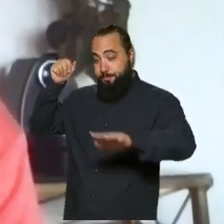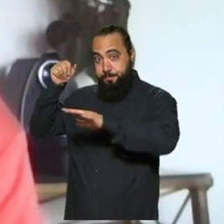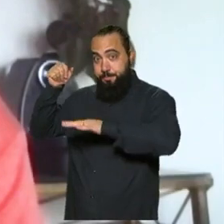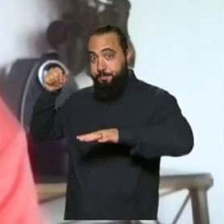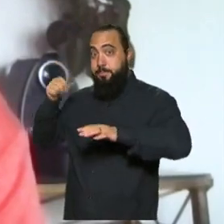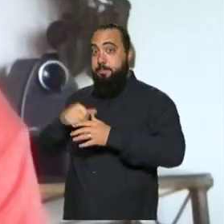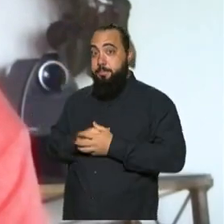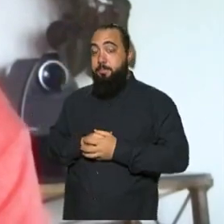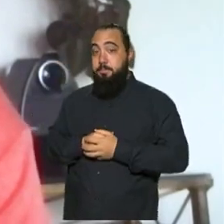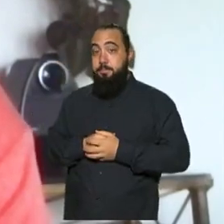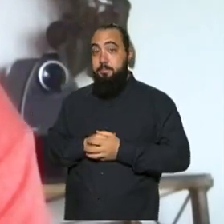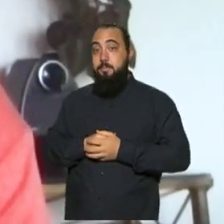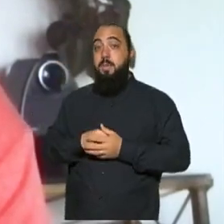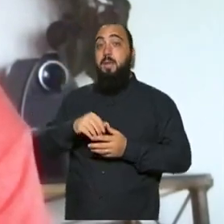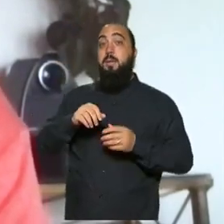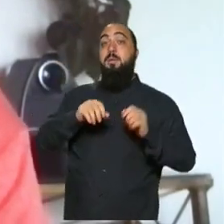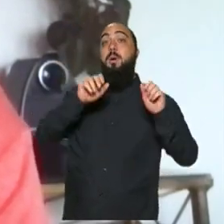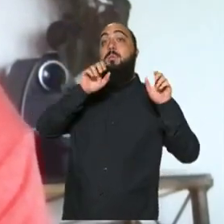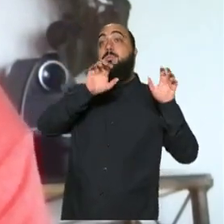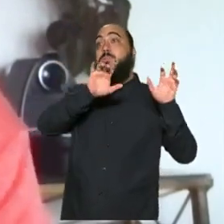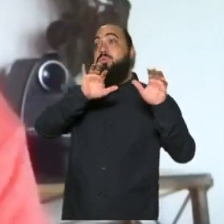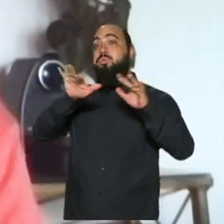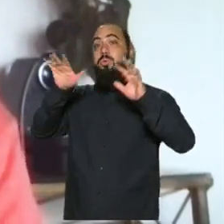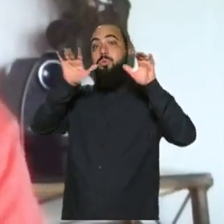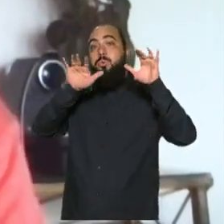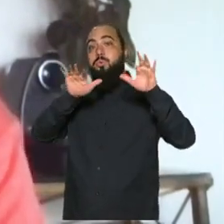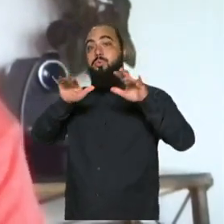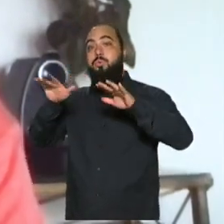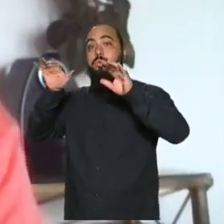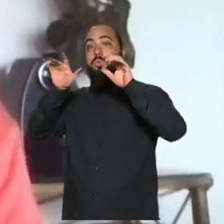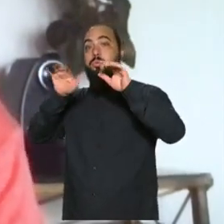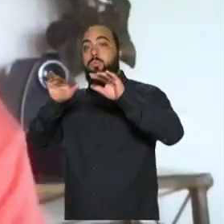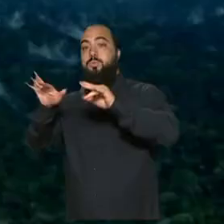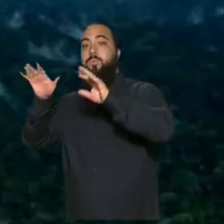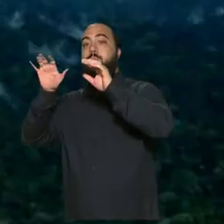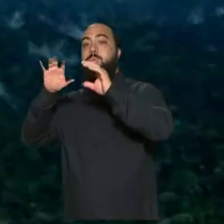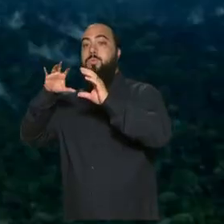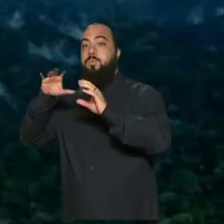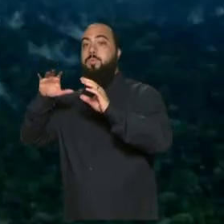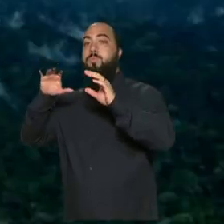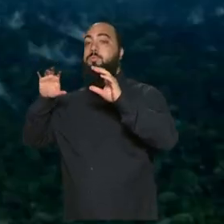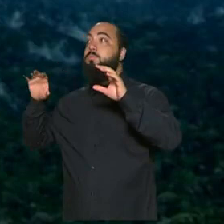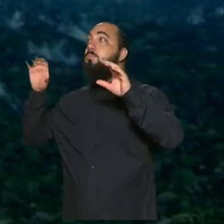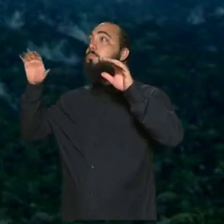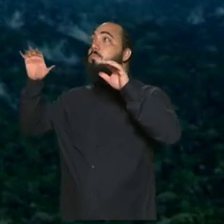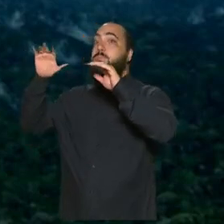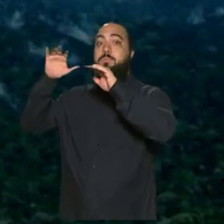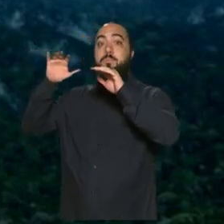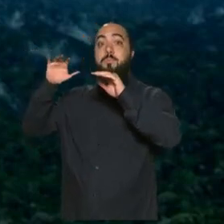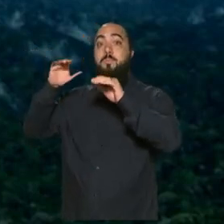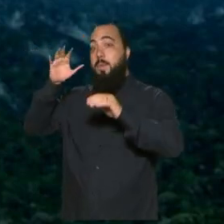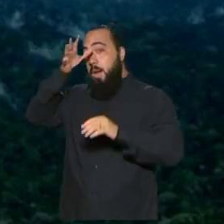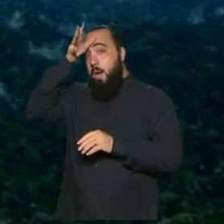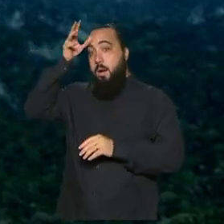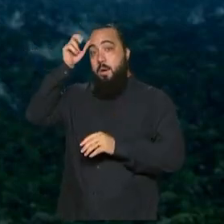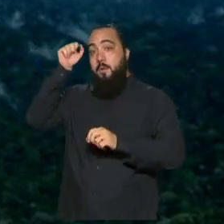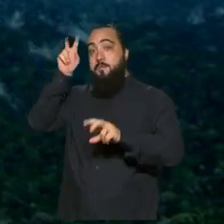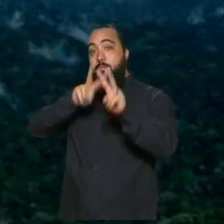É transportado pela circulação geral da atmosfera. Na Amazônia os ventos